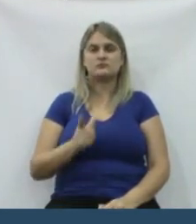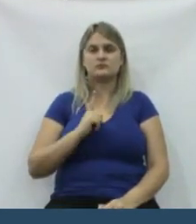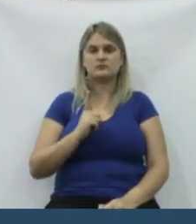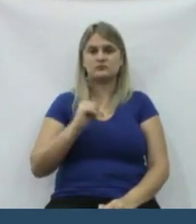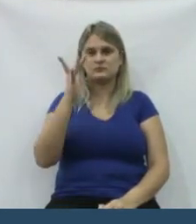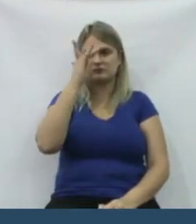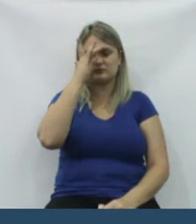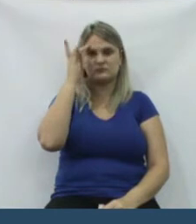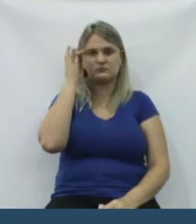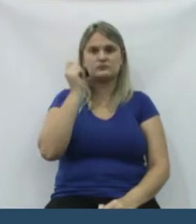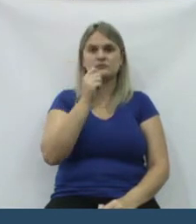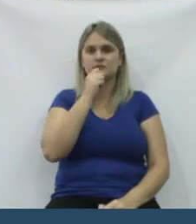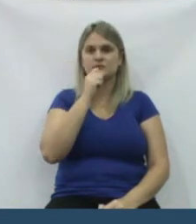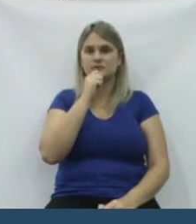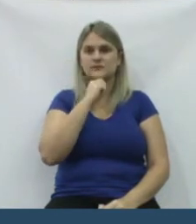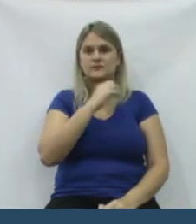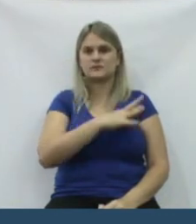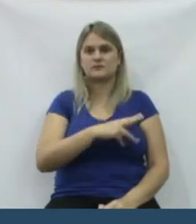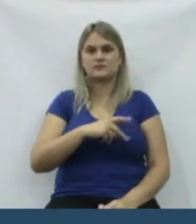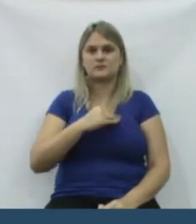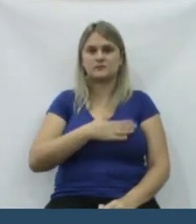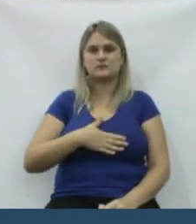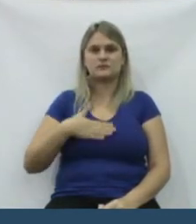E temos gente ainda que defende.